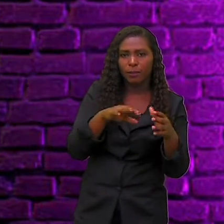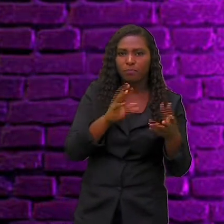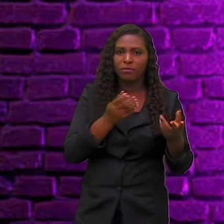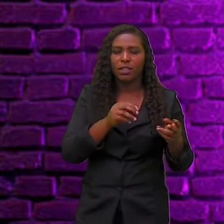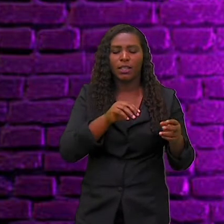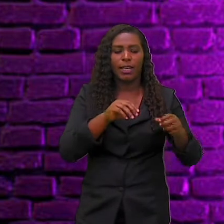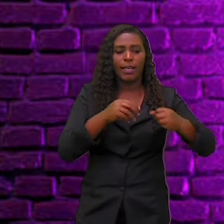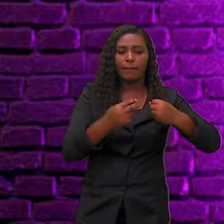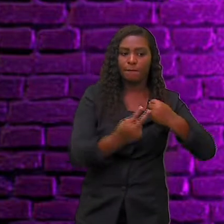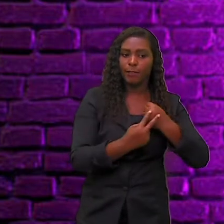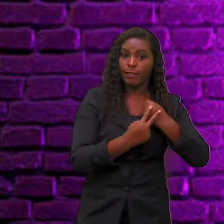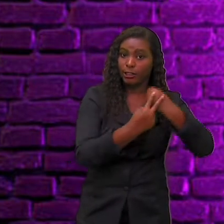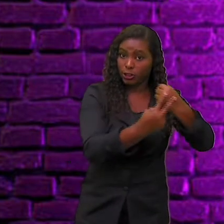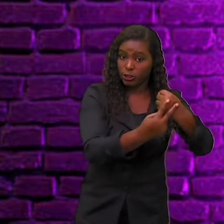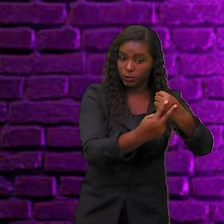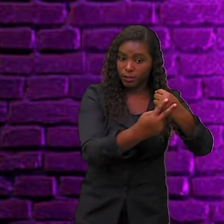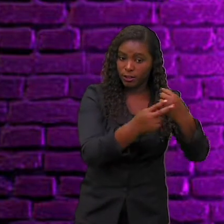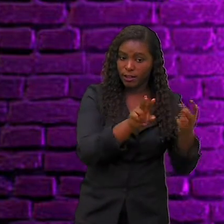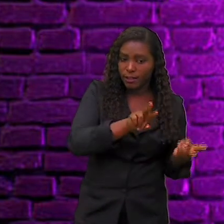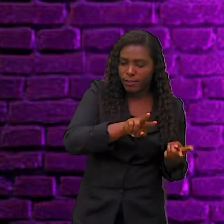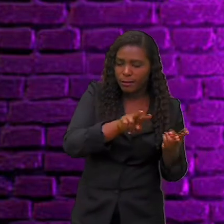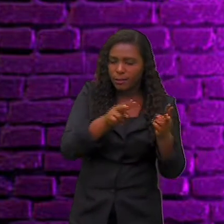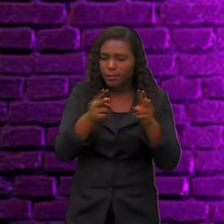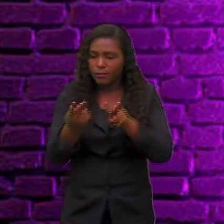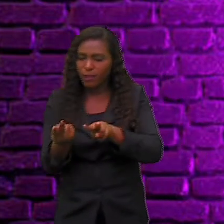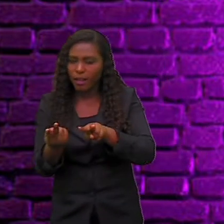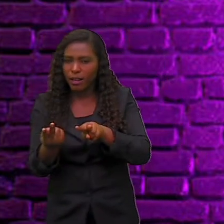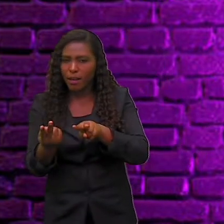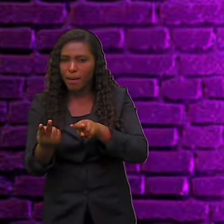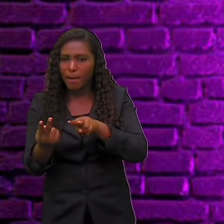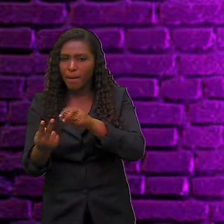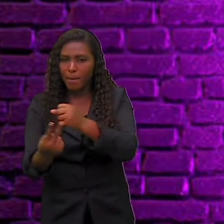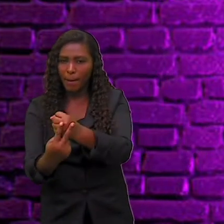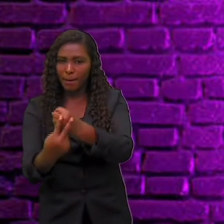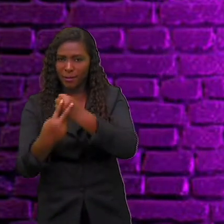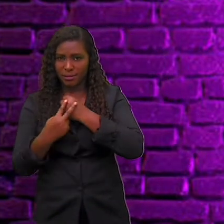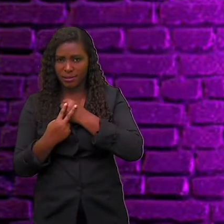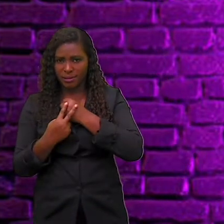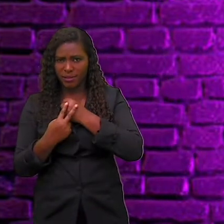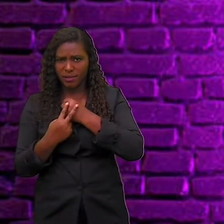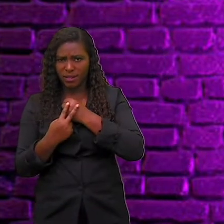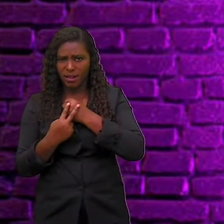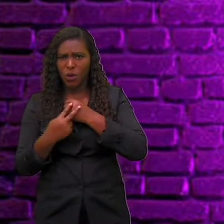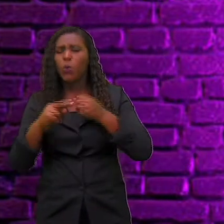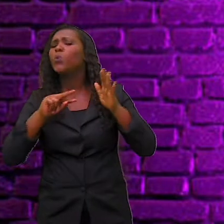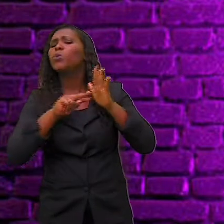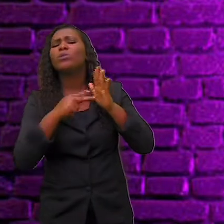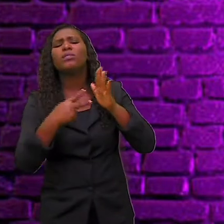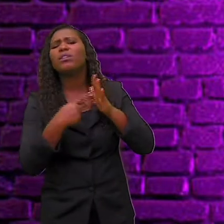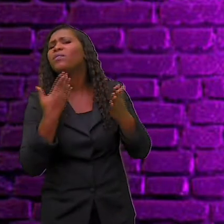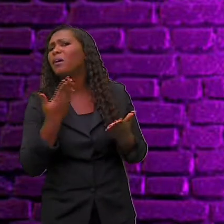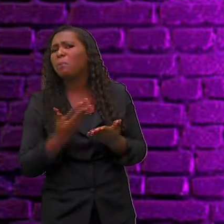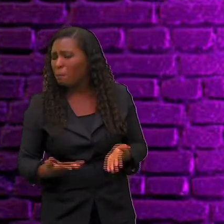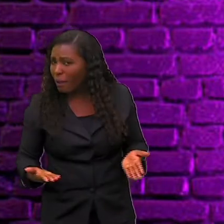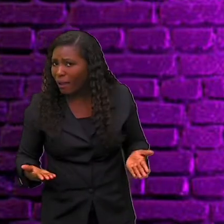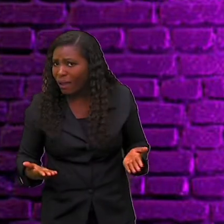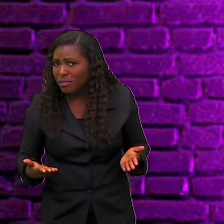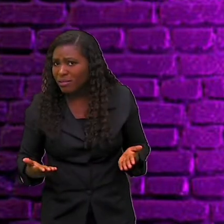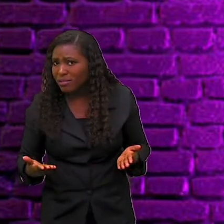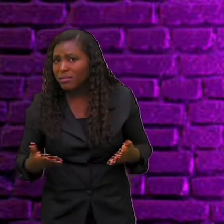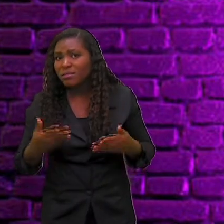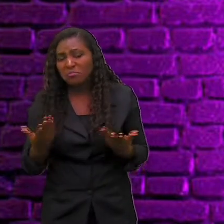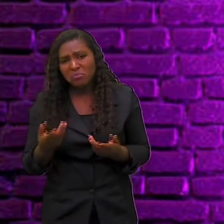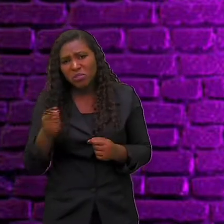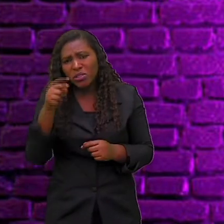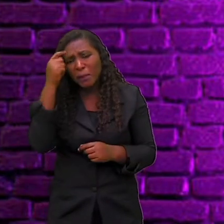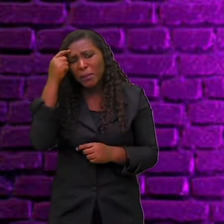ou mudar o seu sentido? O vocês acham? O que vocês pensam? Geralmente, pessoal, até